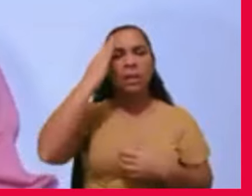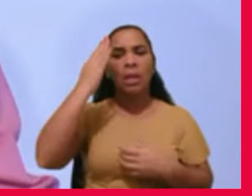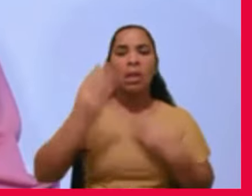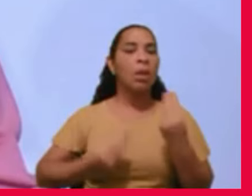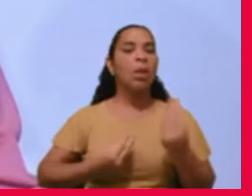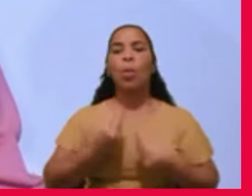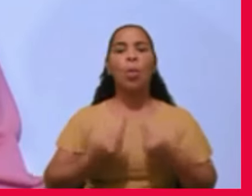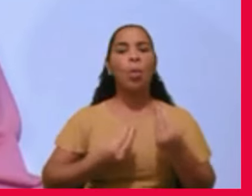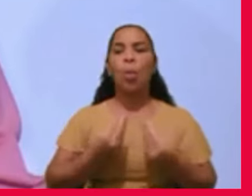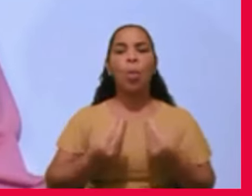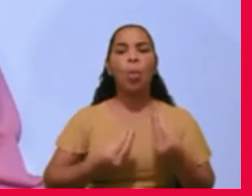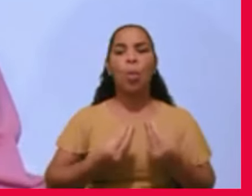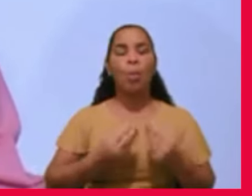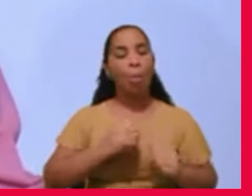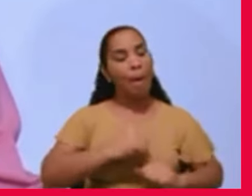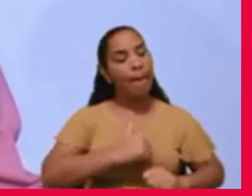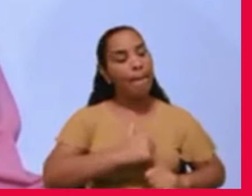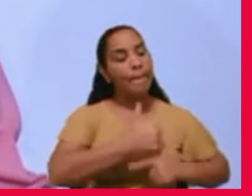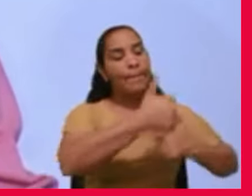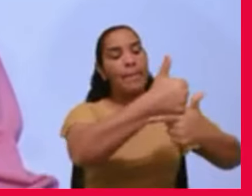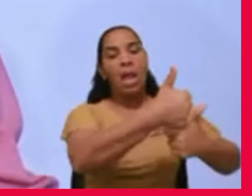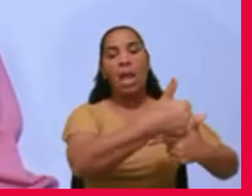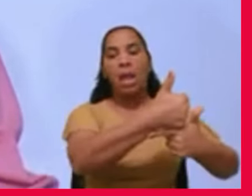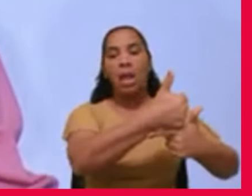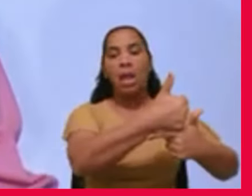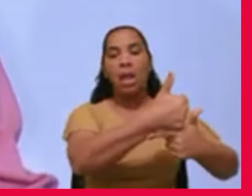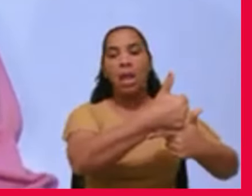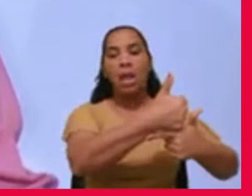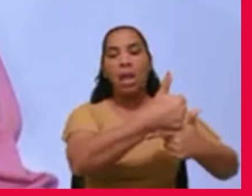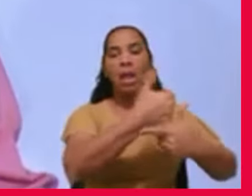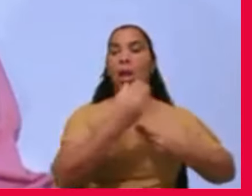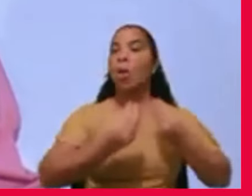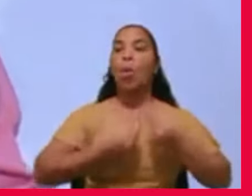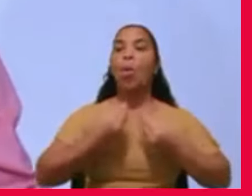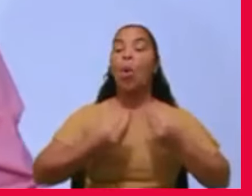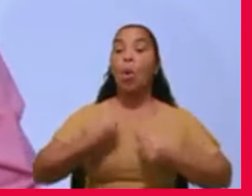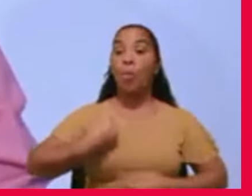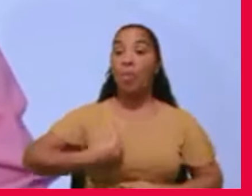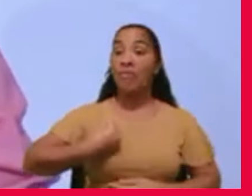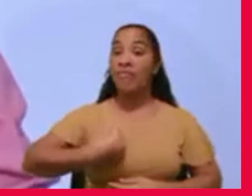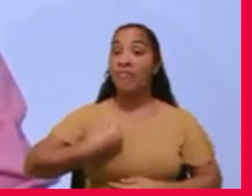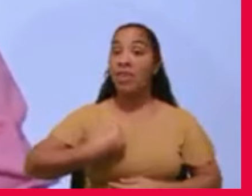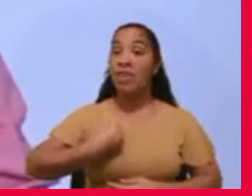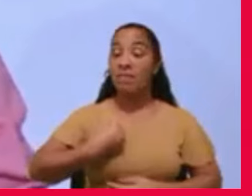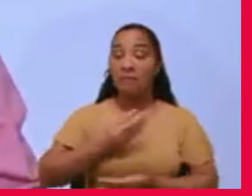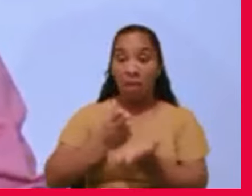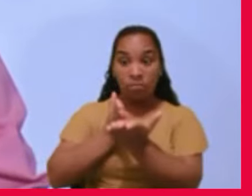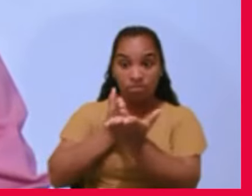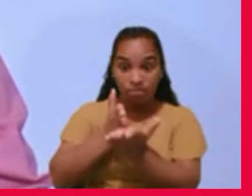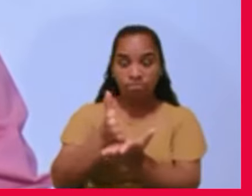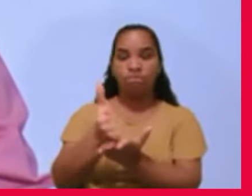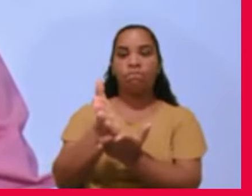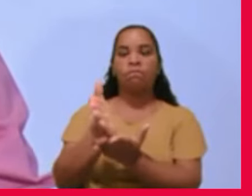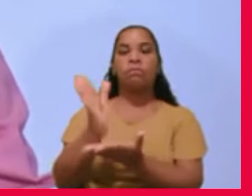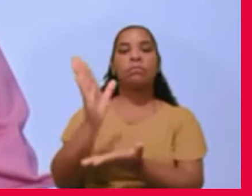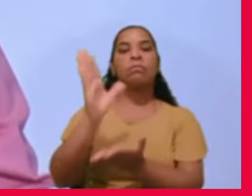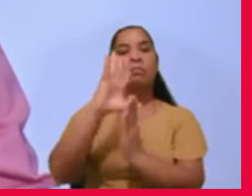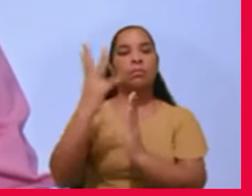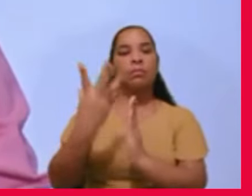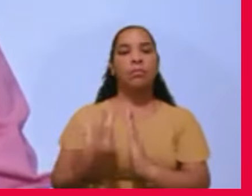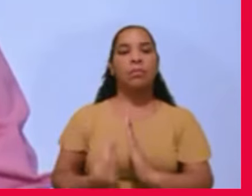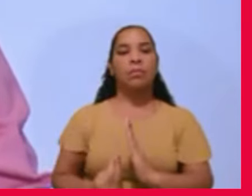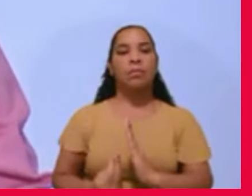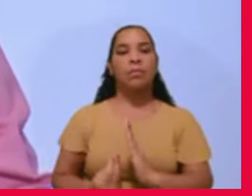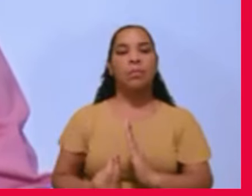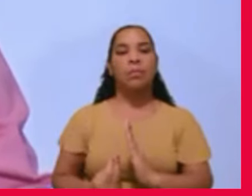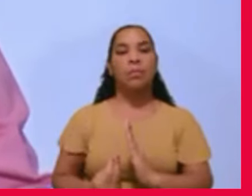melhor? Como é que eu procuro viver a doutrina? Aí, eu me fiz uma queixa, como é que